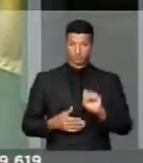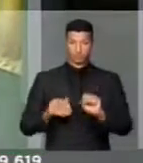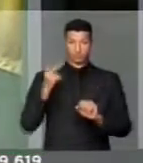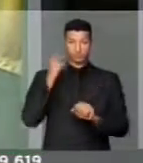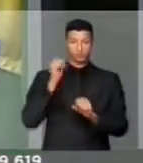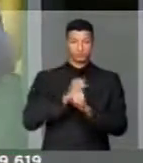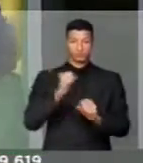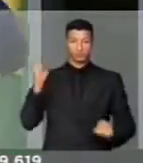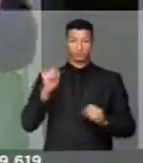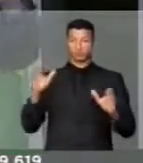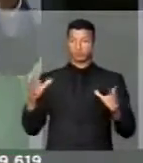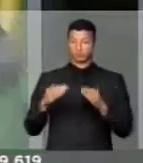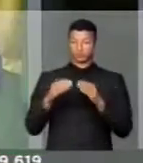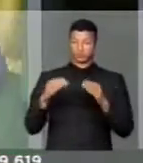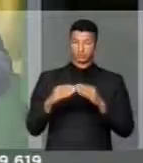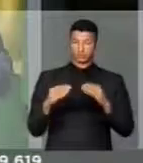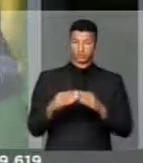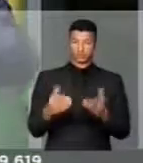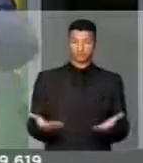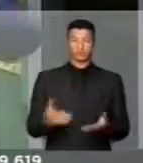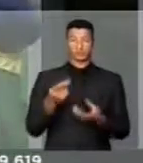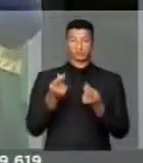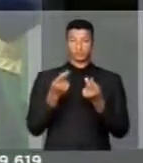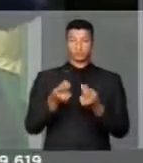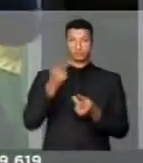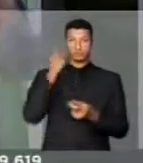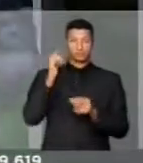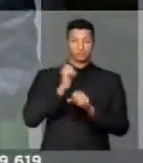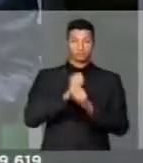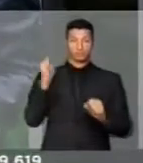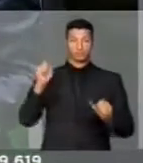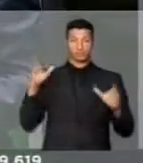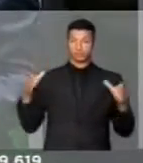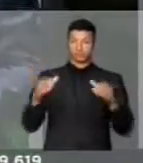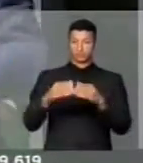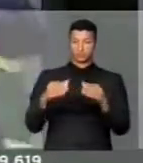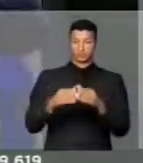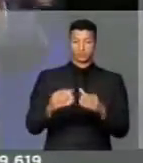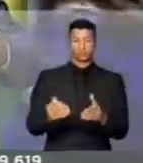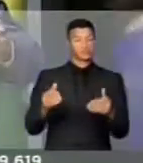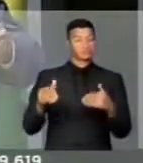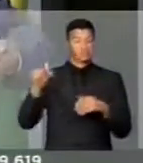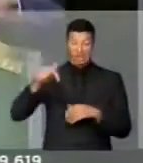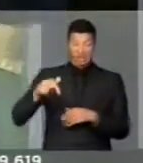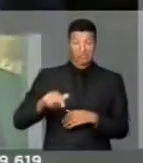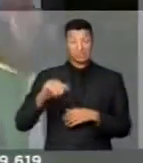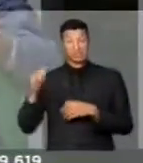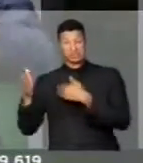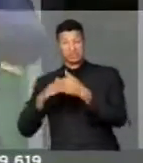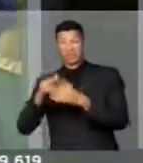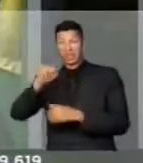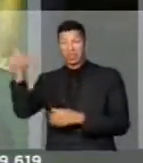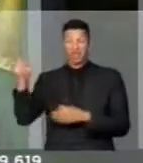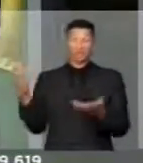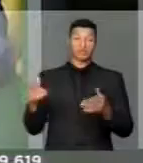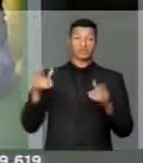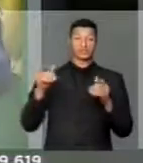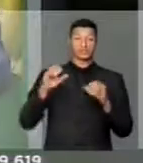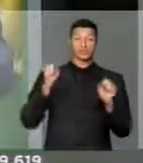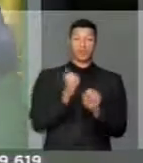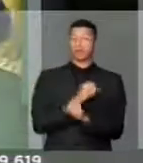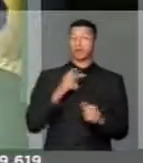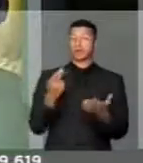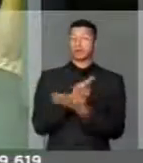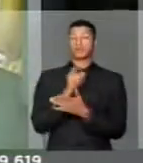os grandes conglomerados. Dinheiro para os grandes conglomerados. Seja aqui, seja lá fora, a obra